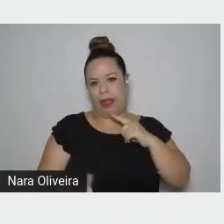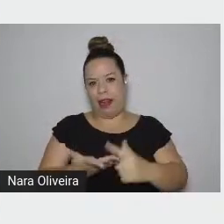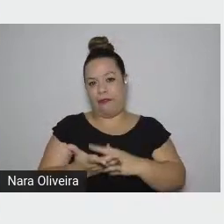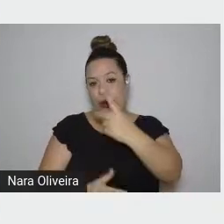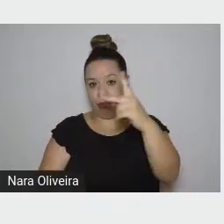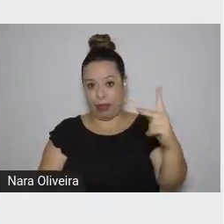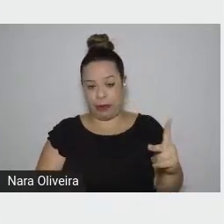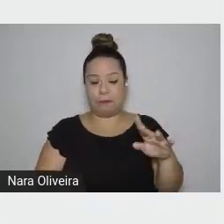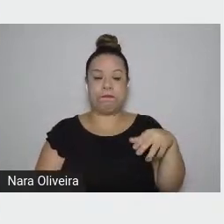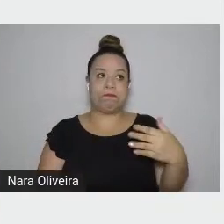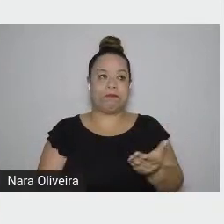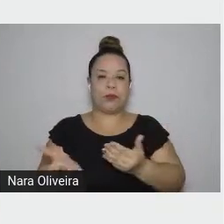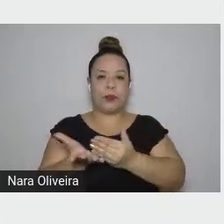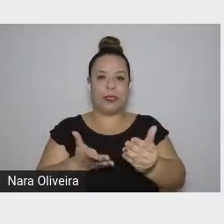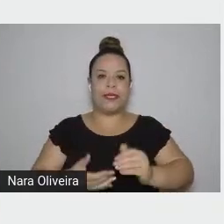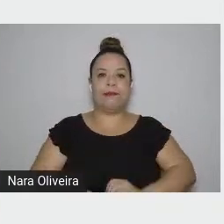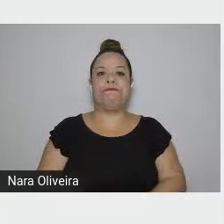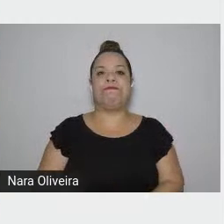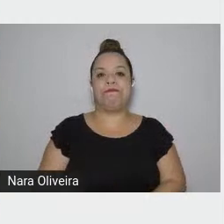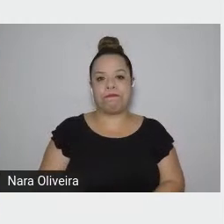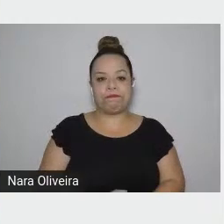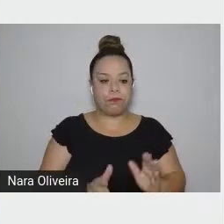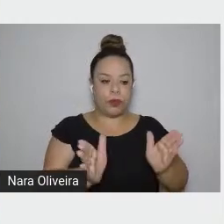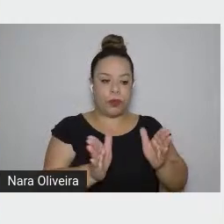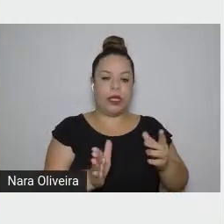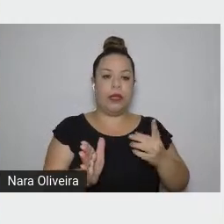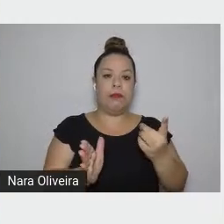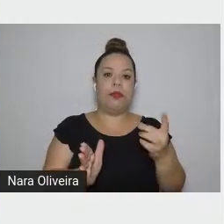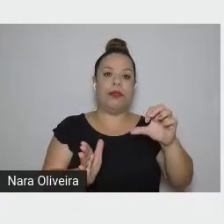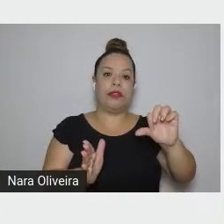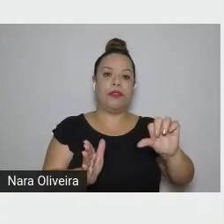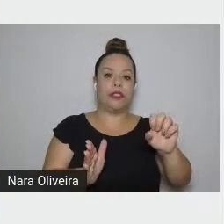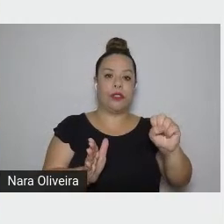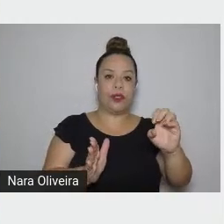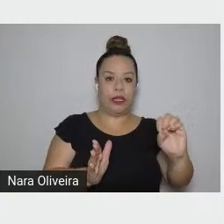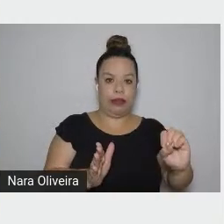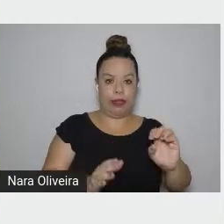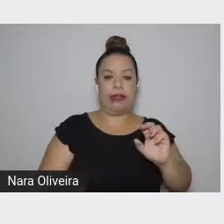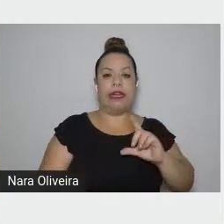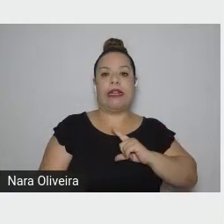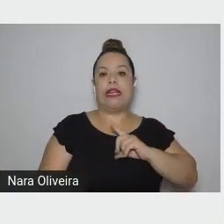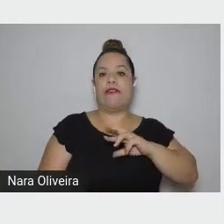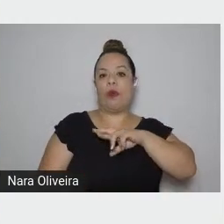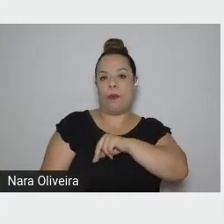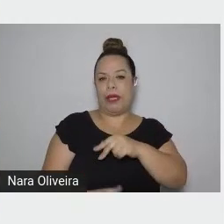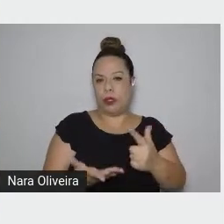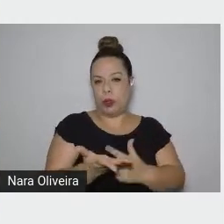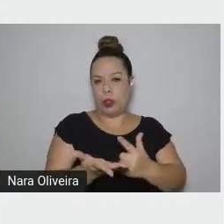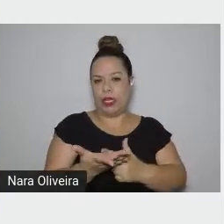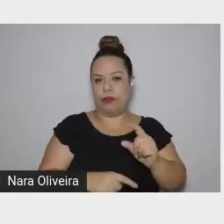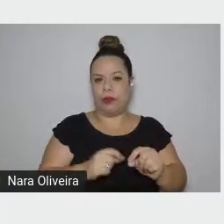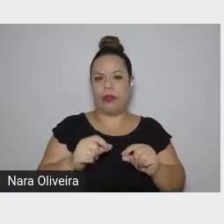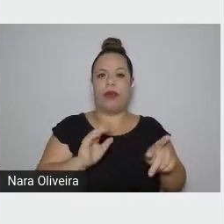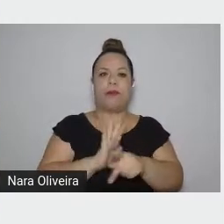começar por 1980, com o romance Levantado do Chão.